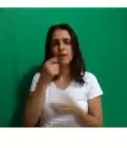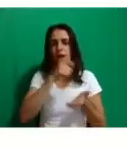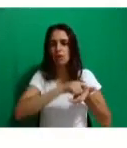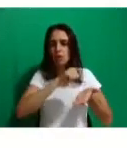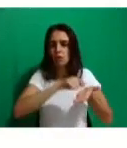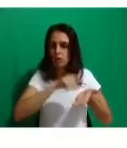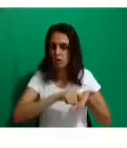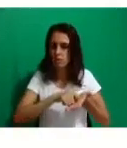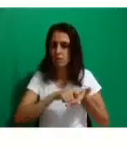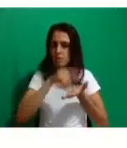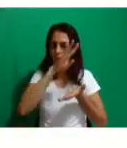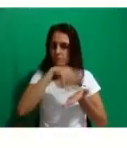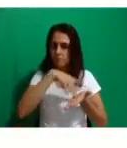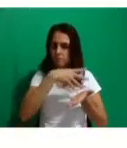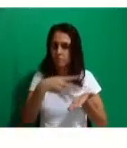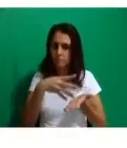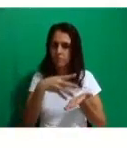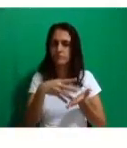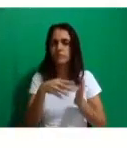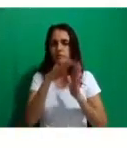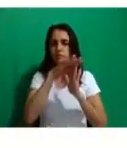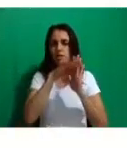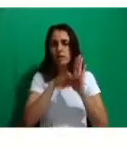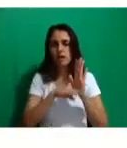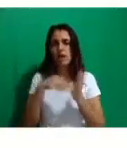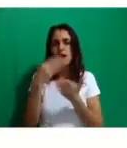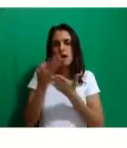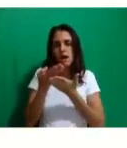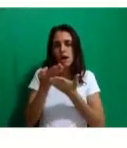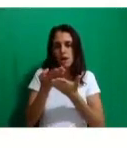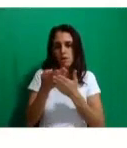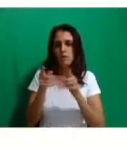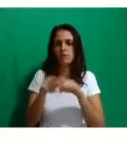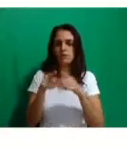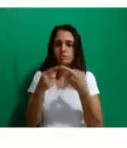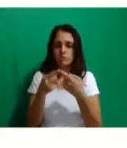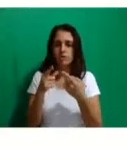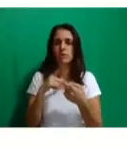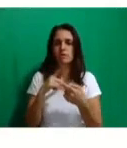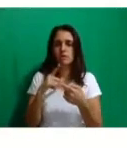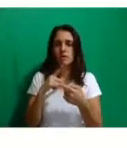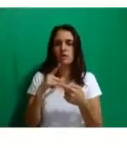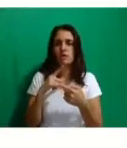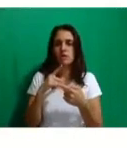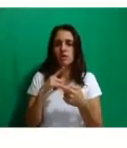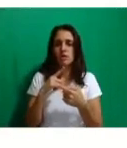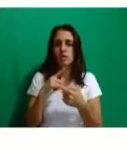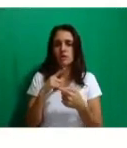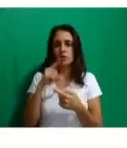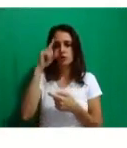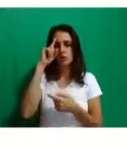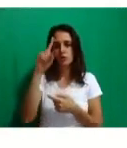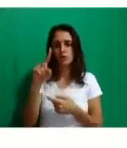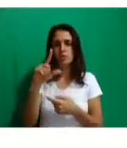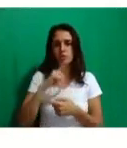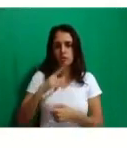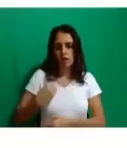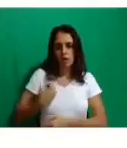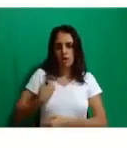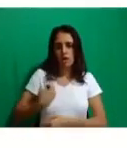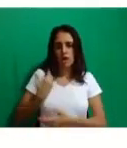tá? E no cronograma de aulas, vocês vão visualizar o dia de cada aula, né? Que vocês